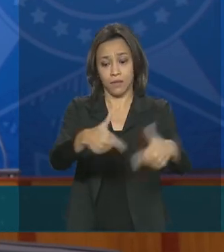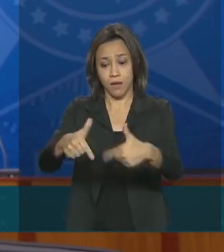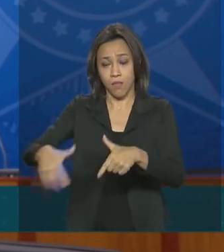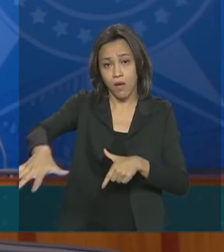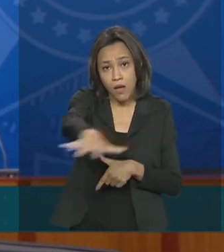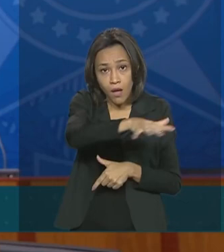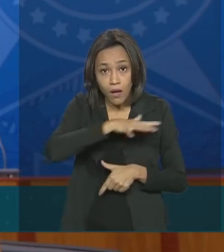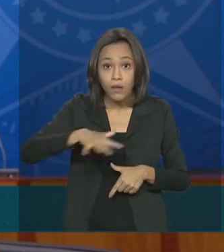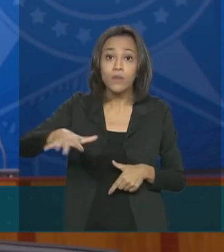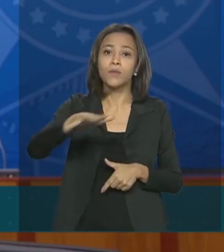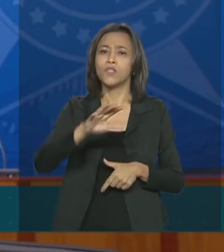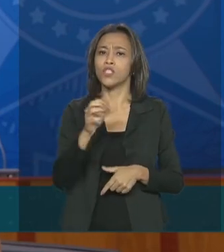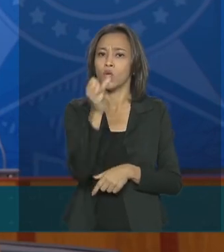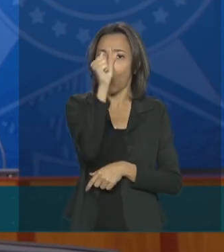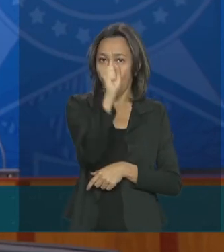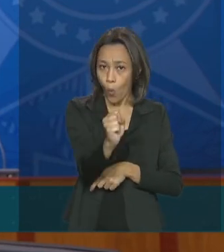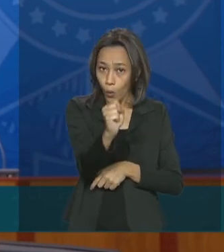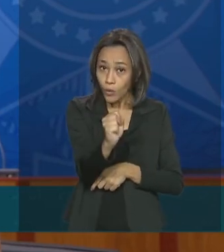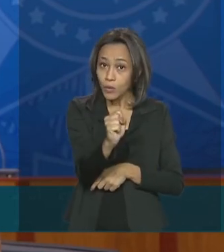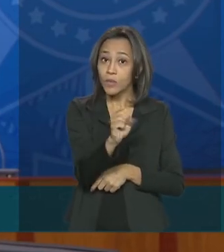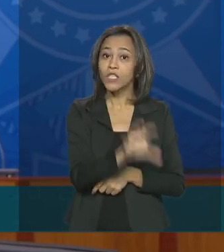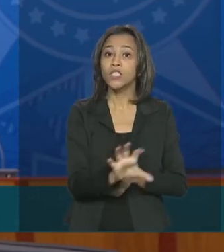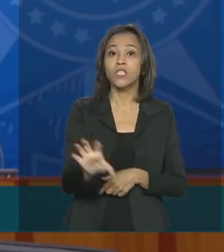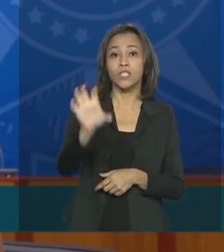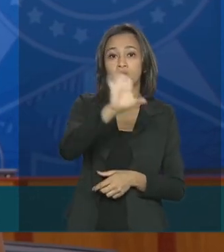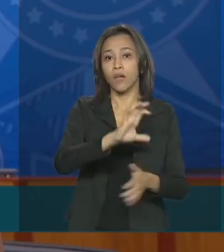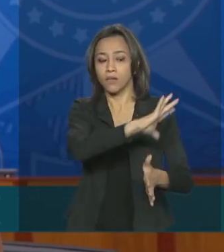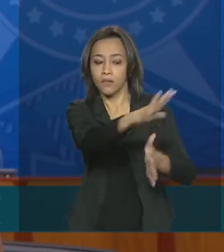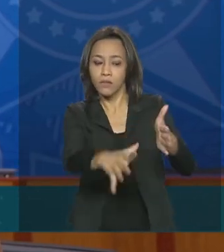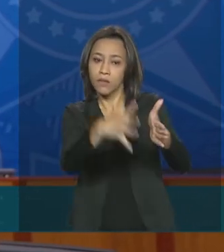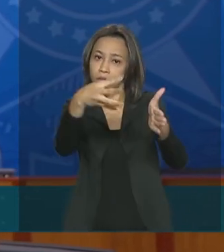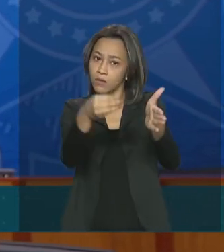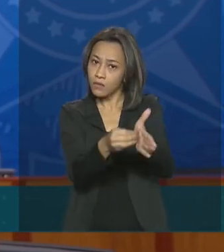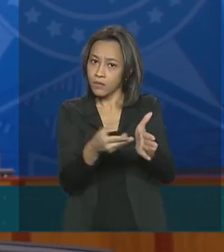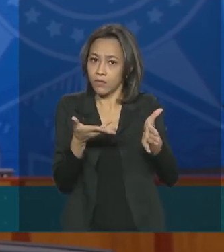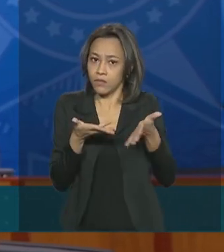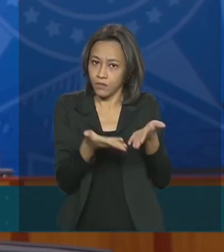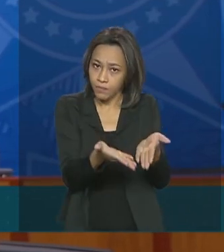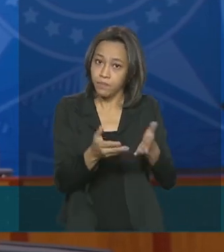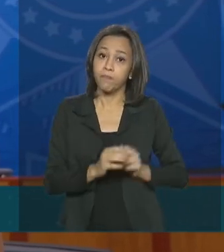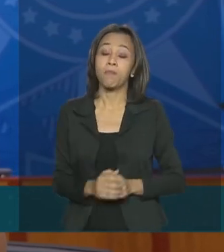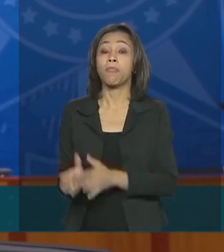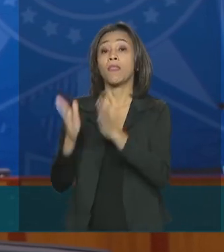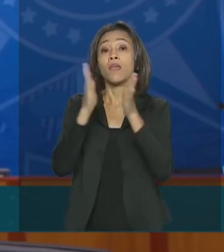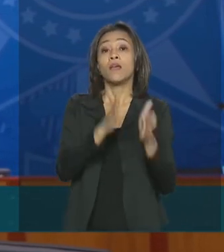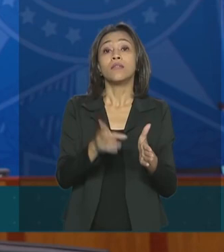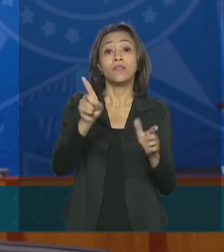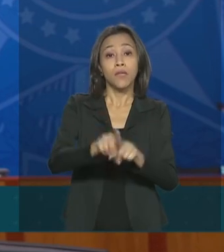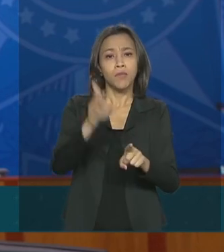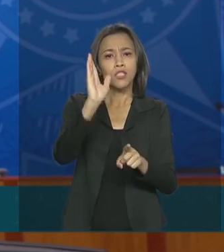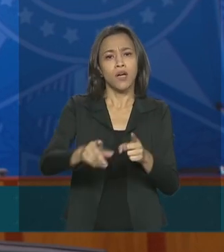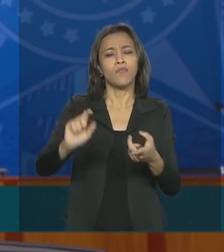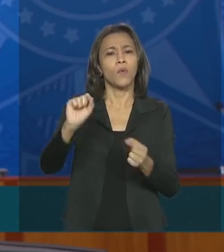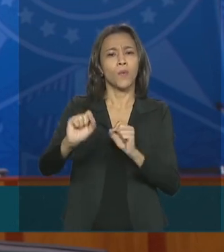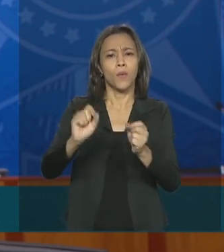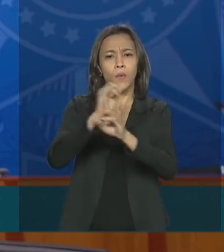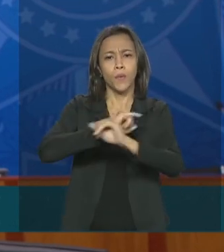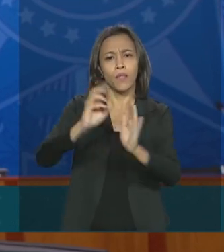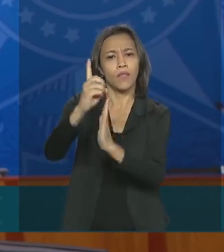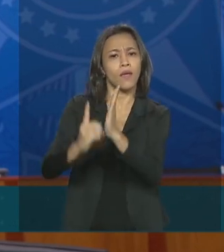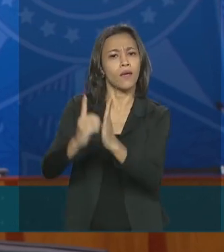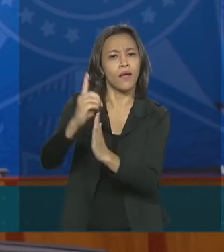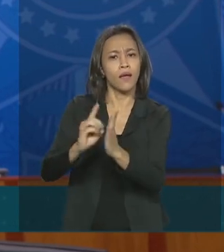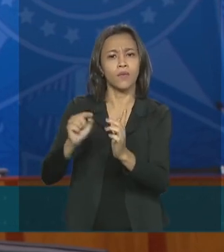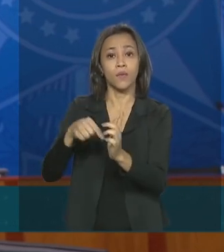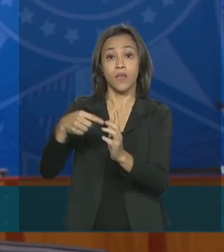menos oito estados da Amazônia Legal. Ainda sobre rádio, foi publicado um decreto que regulamenta a flexibilização